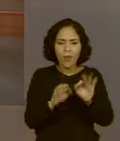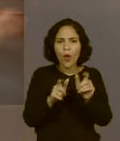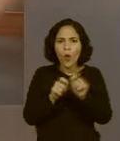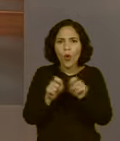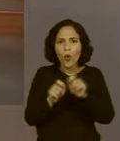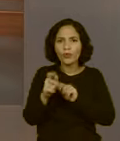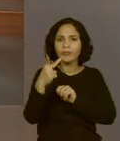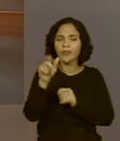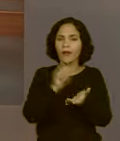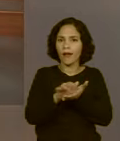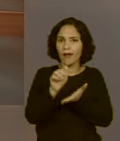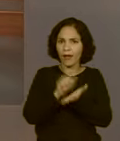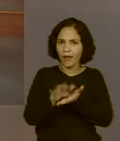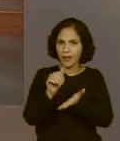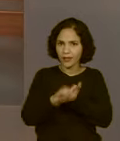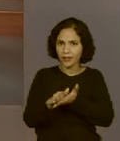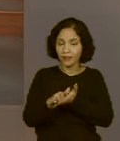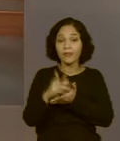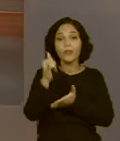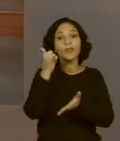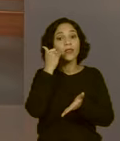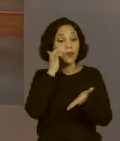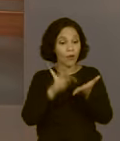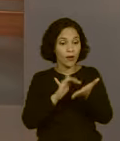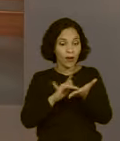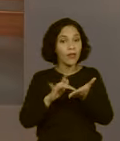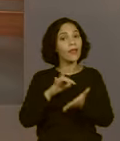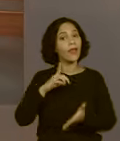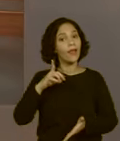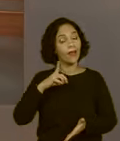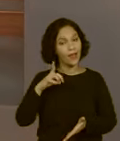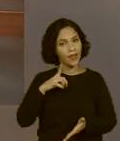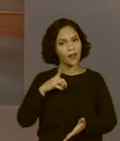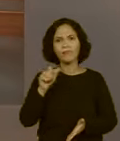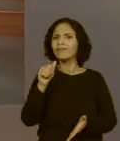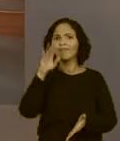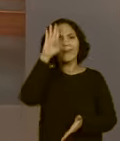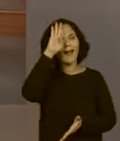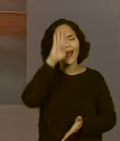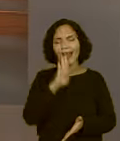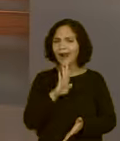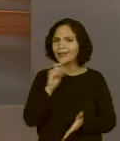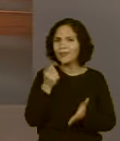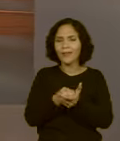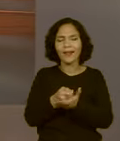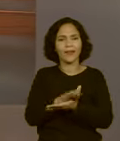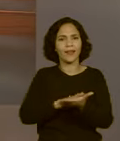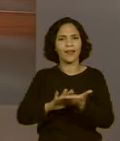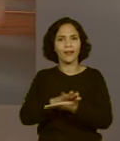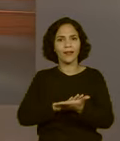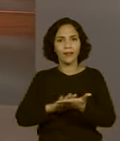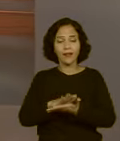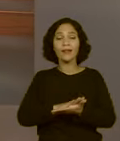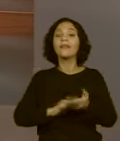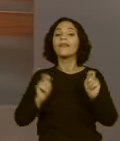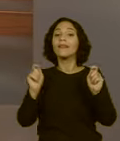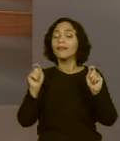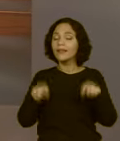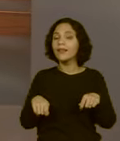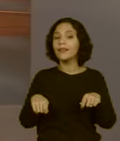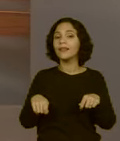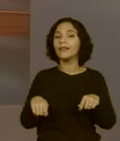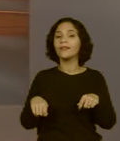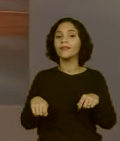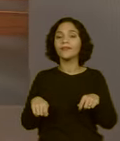controle das suas despesas pelo celular. Não tem custo, é tudo gratuito. E você pode então